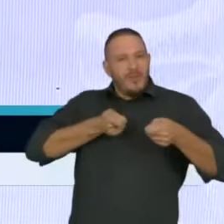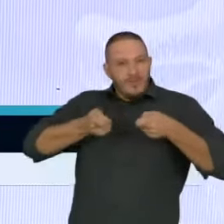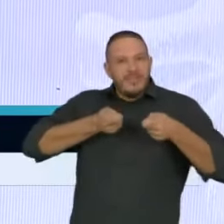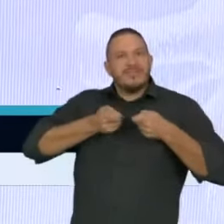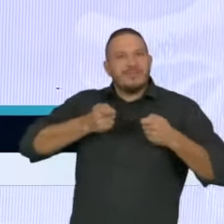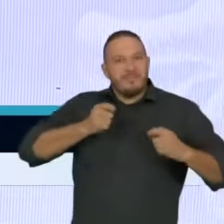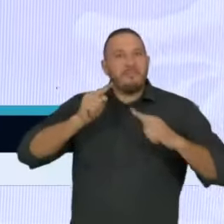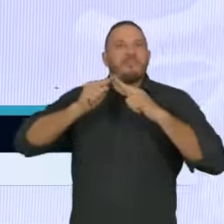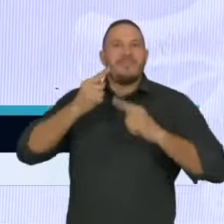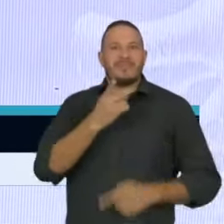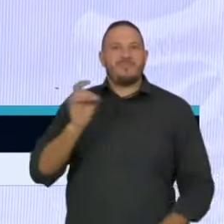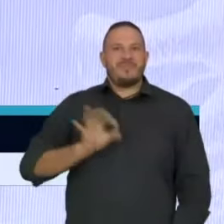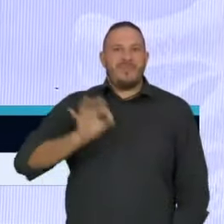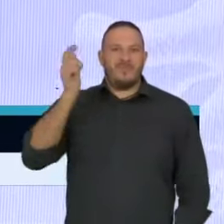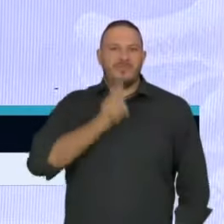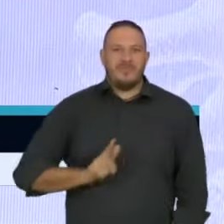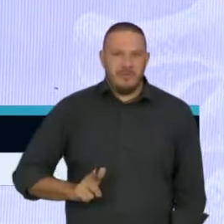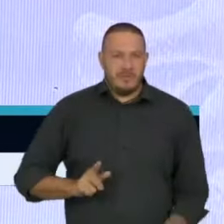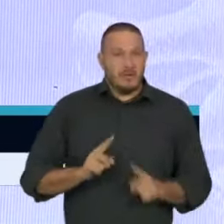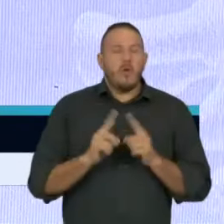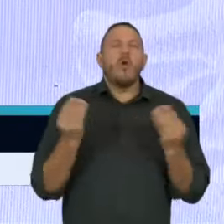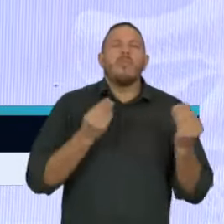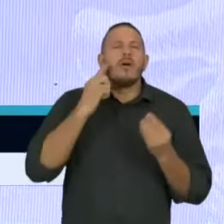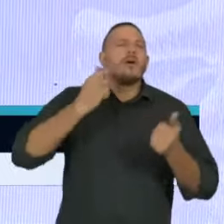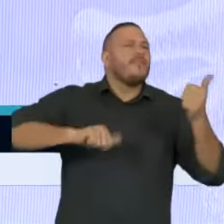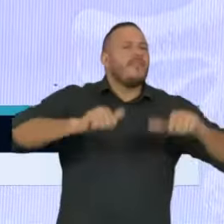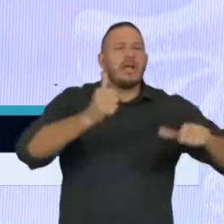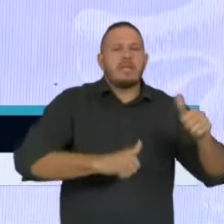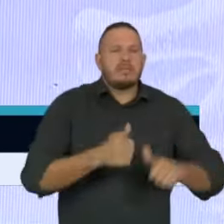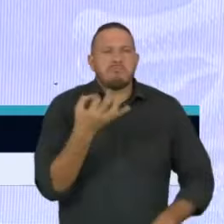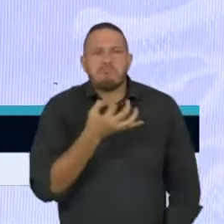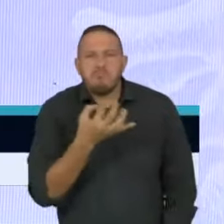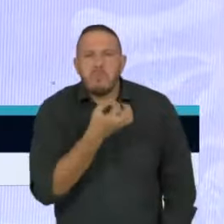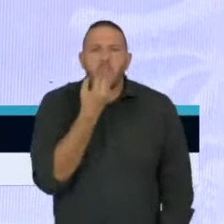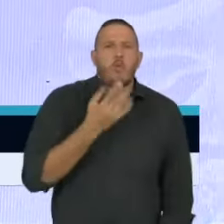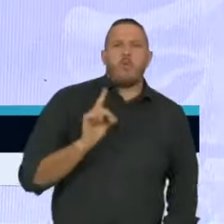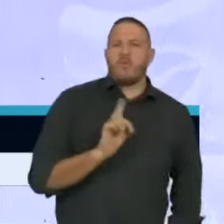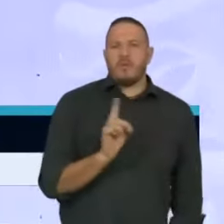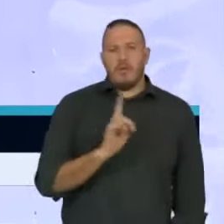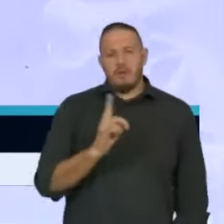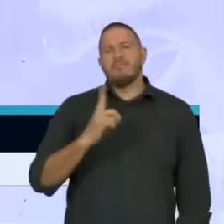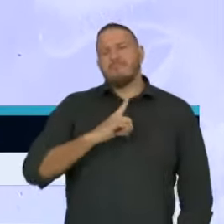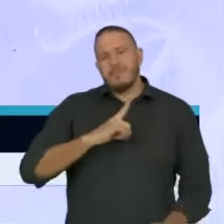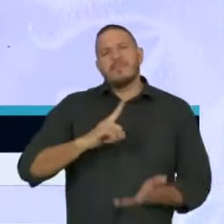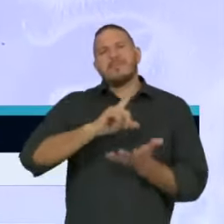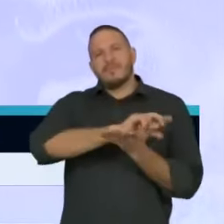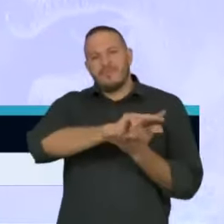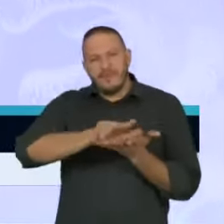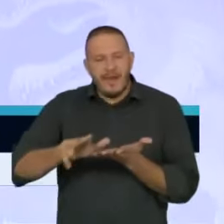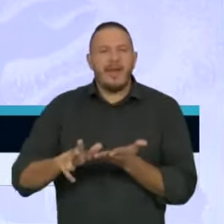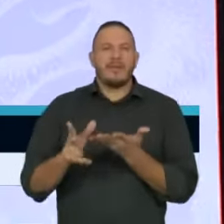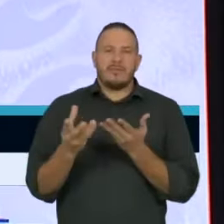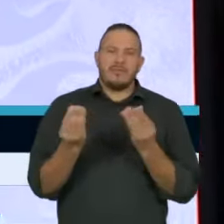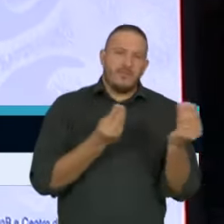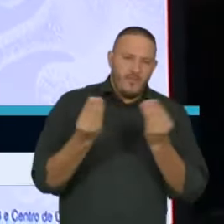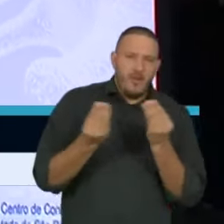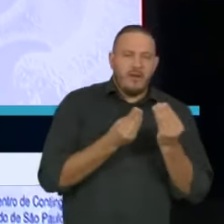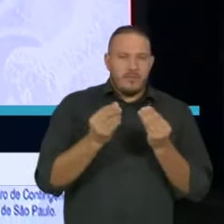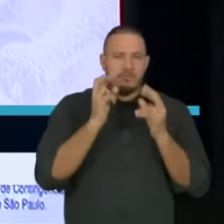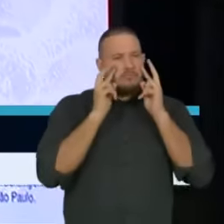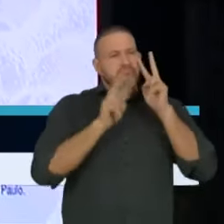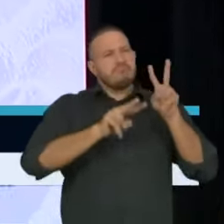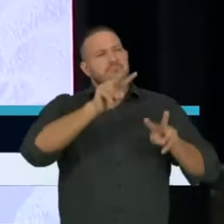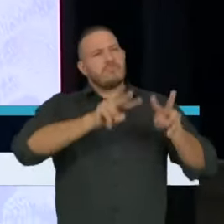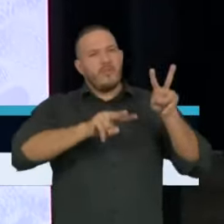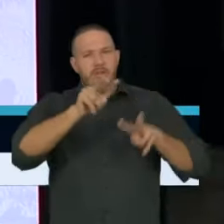avaliamos se as medidas estão sendo efetivas ou não? Então, tem vários movimentos nesse sentido.